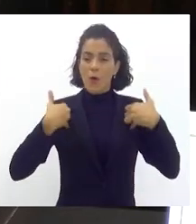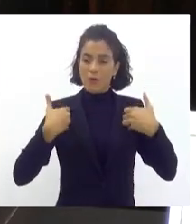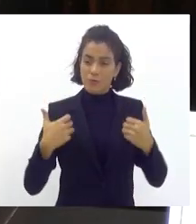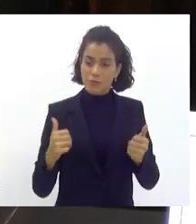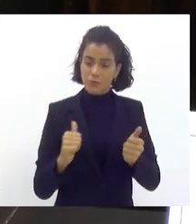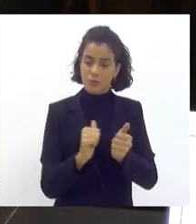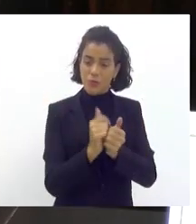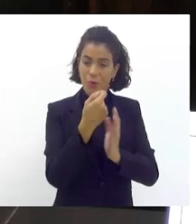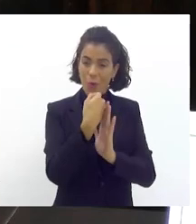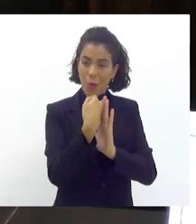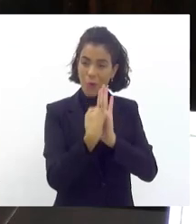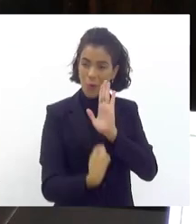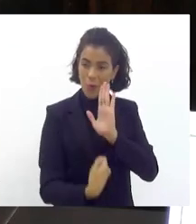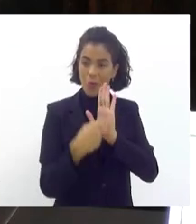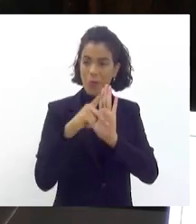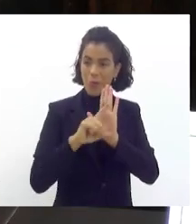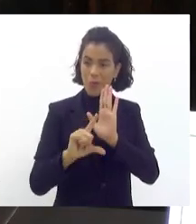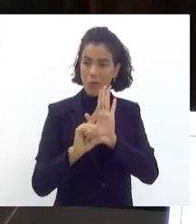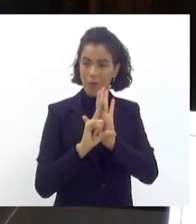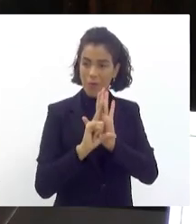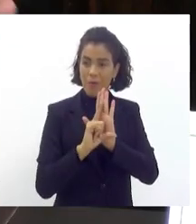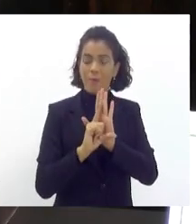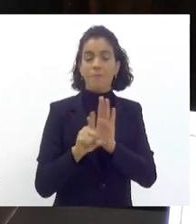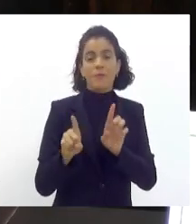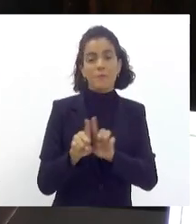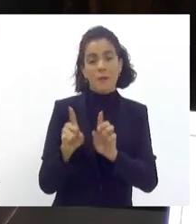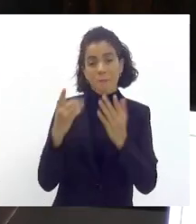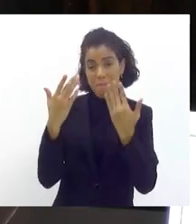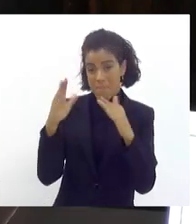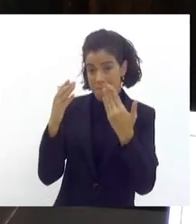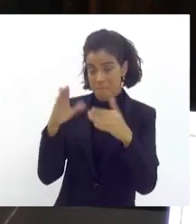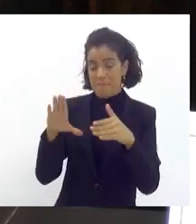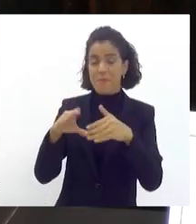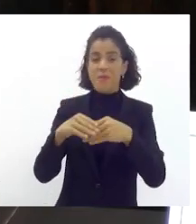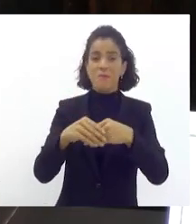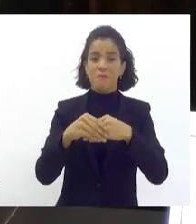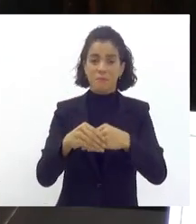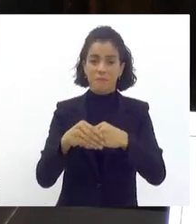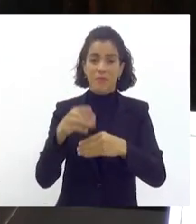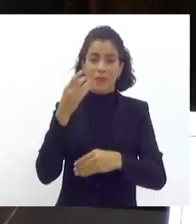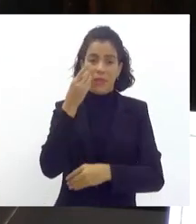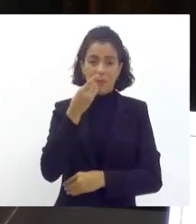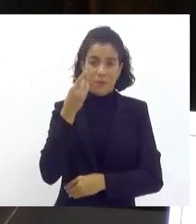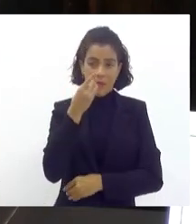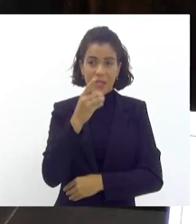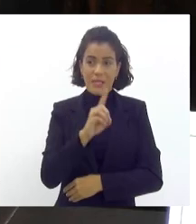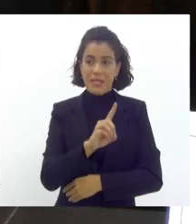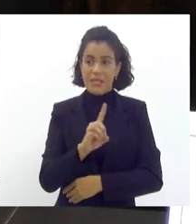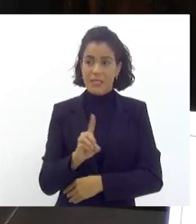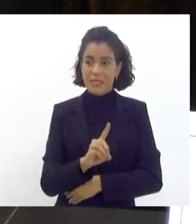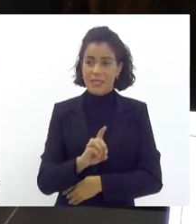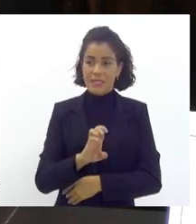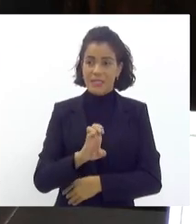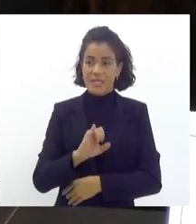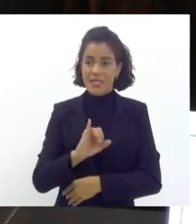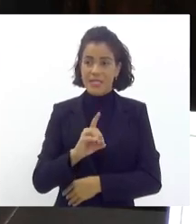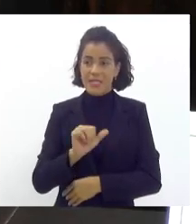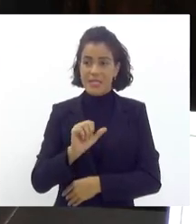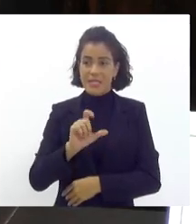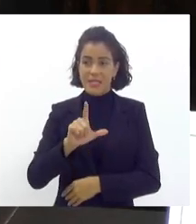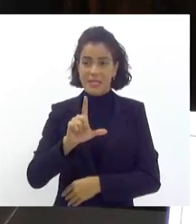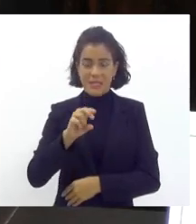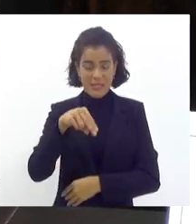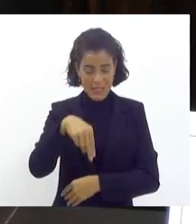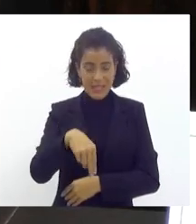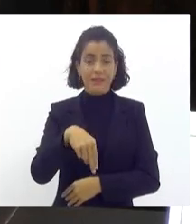do seu projeto deputado parabenizar parabenizar também que saudar a deputada Zeidã que é a presidente da frente parlamentar do